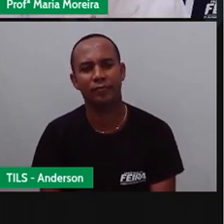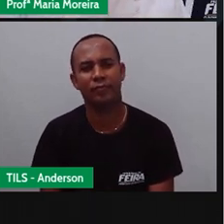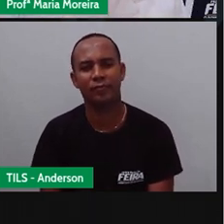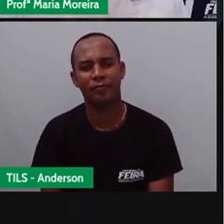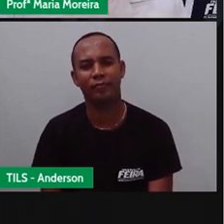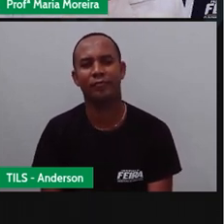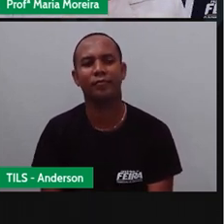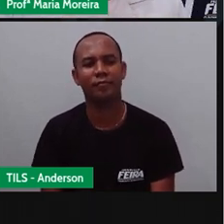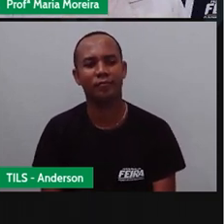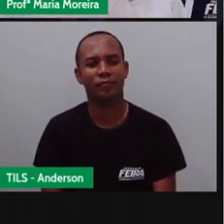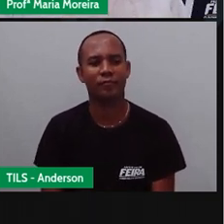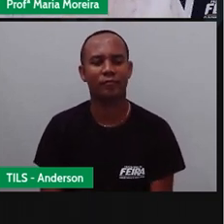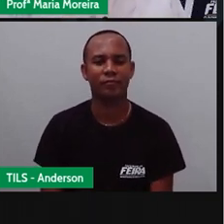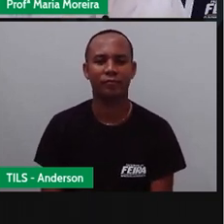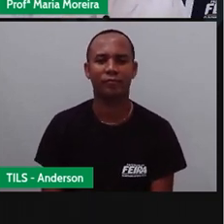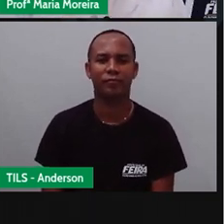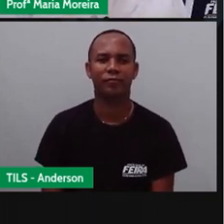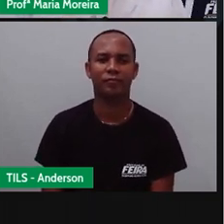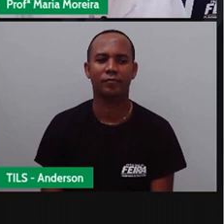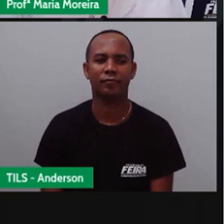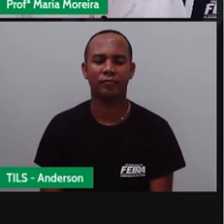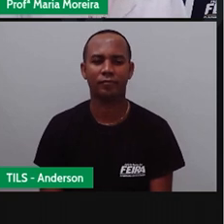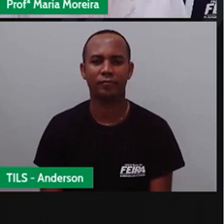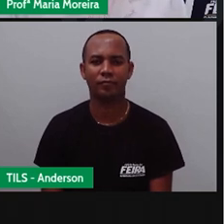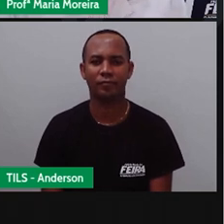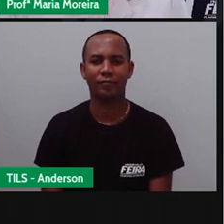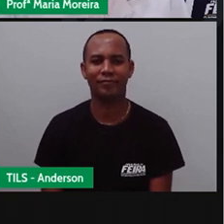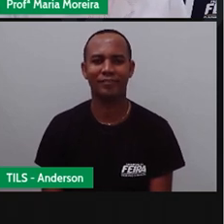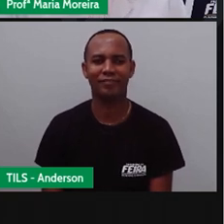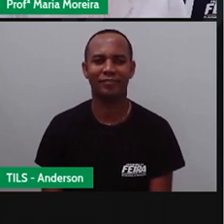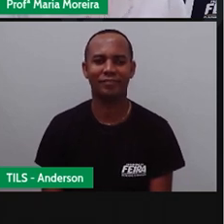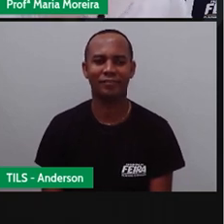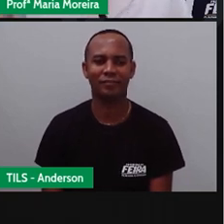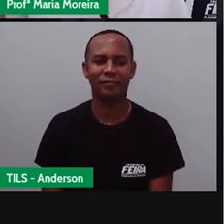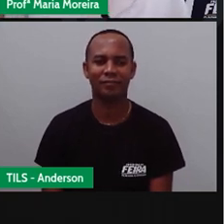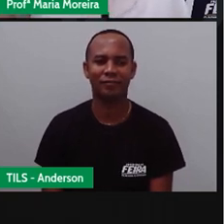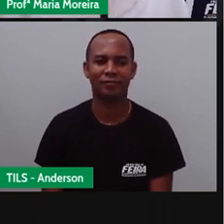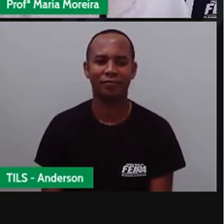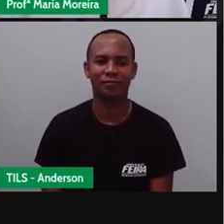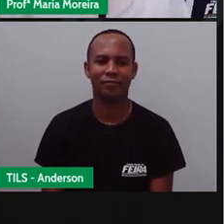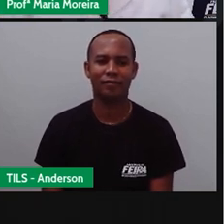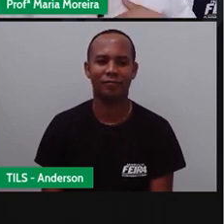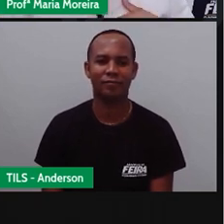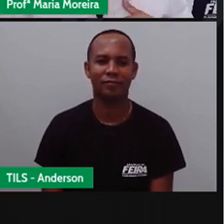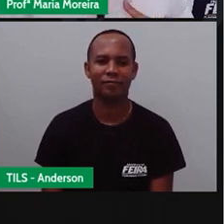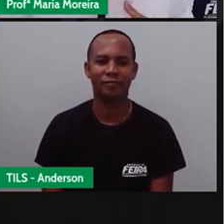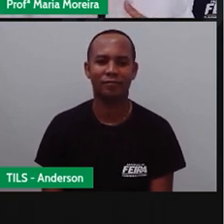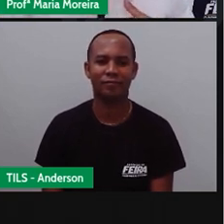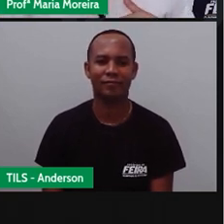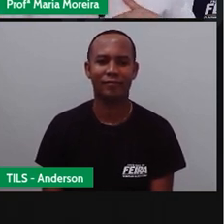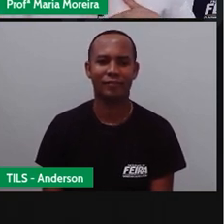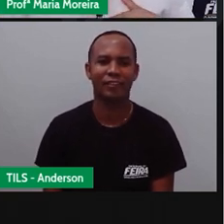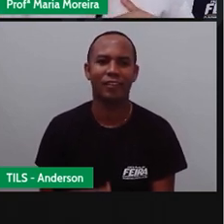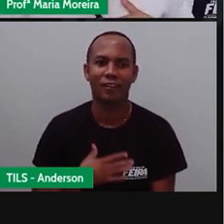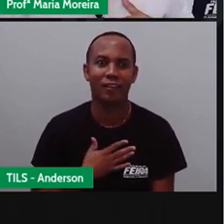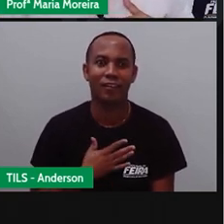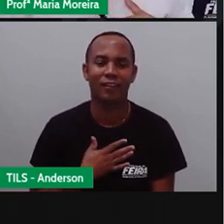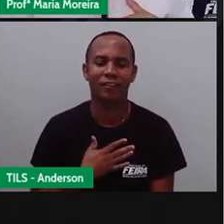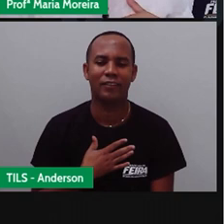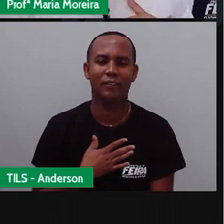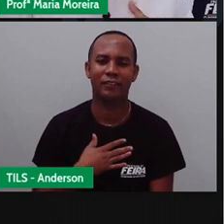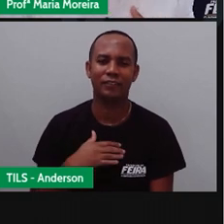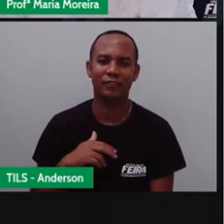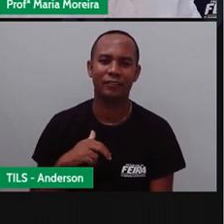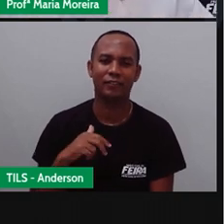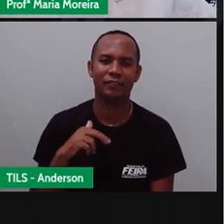vou na Seduc que o elevador tá quebrado porque eu tenho que subir a escada porque eu sou sedentária e quando eu chego no segundo andar, eu tô... Não aguento